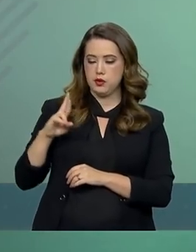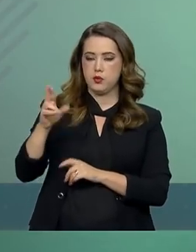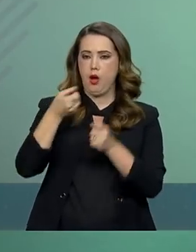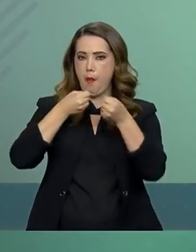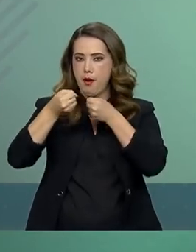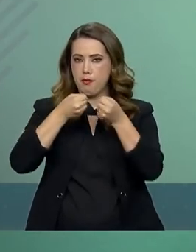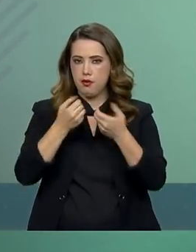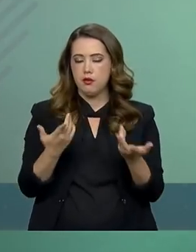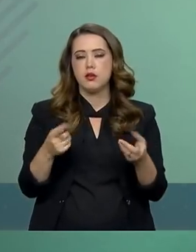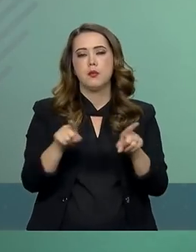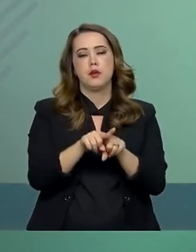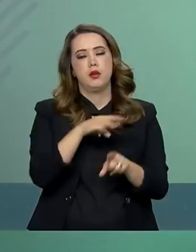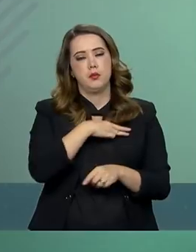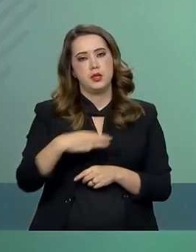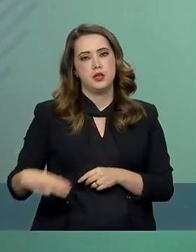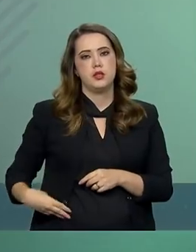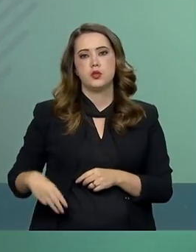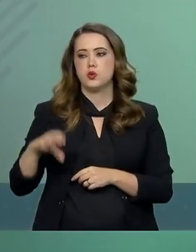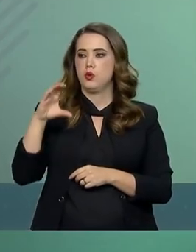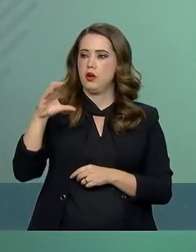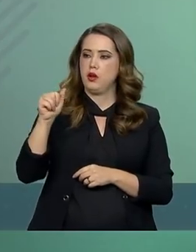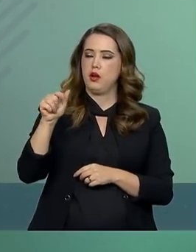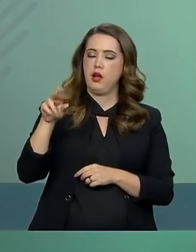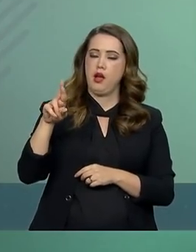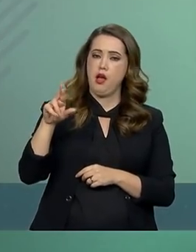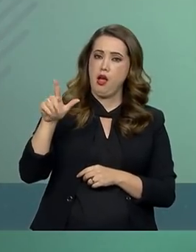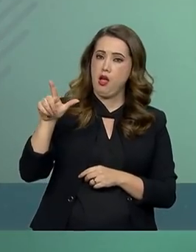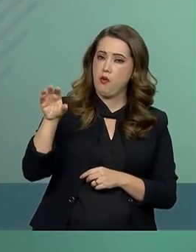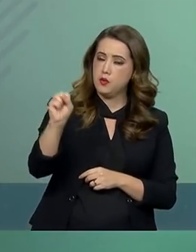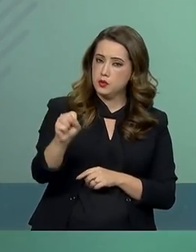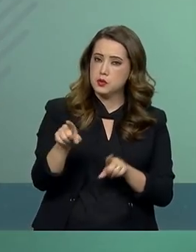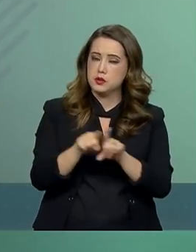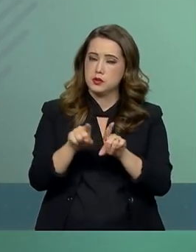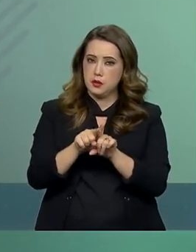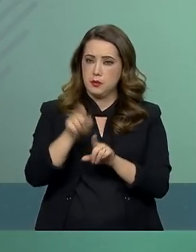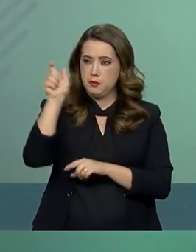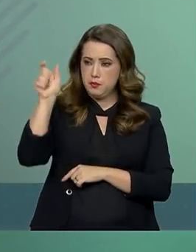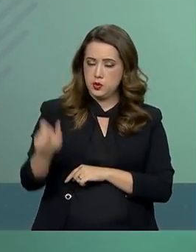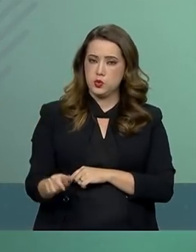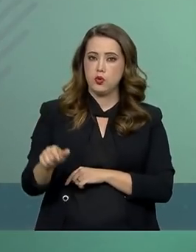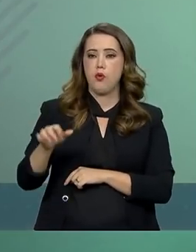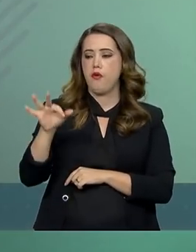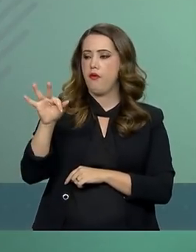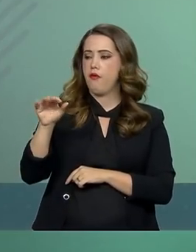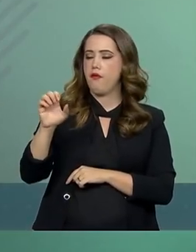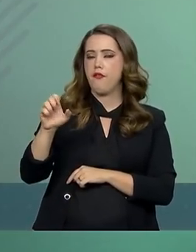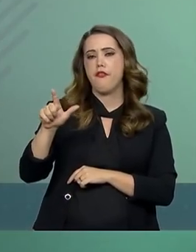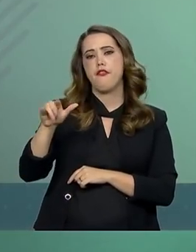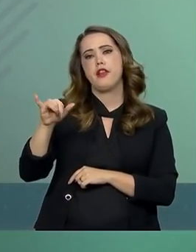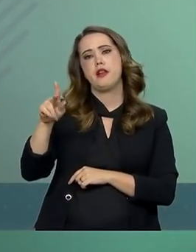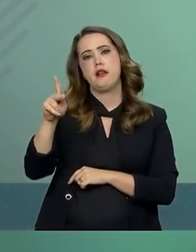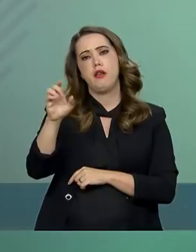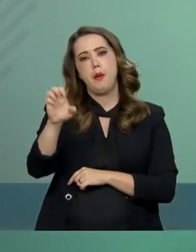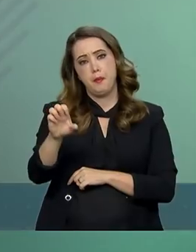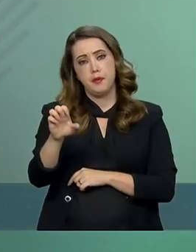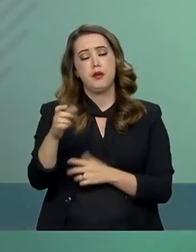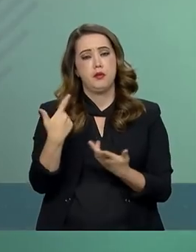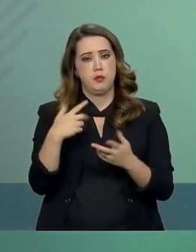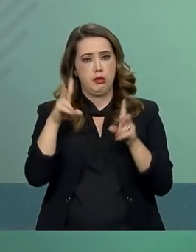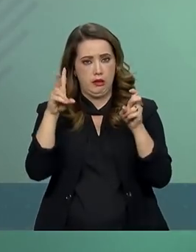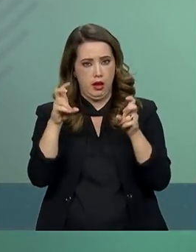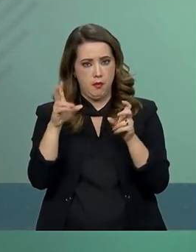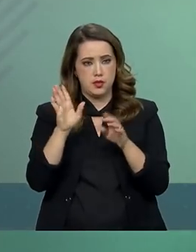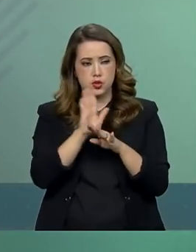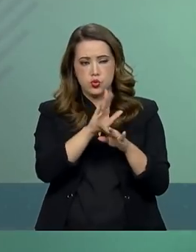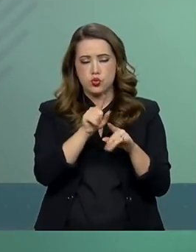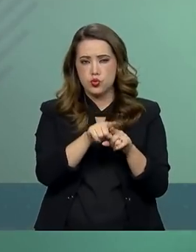Carlos França, que é o chefe do cerimonial, o senhor Felipe Martins, que é o assessor especial para assuntos internacionais,